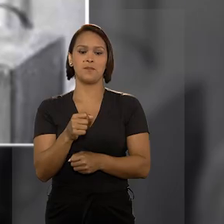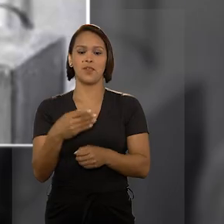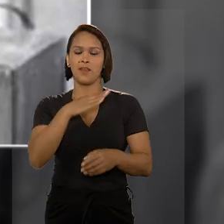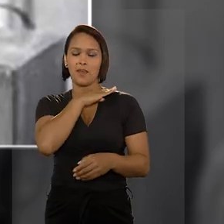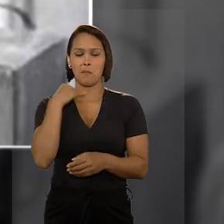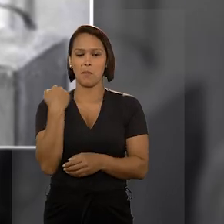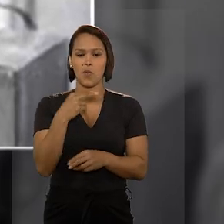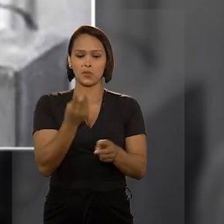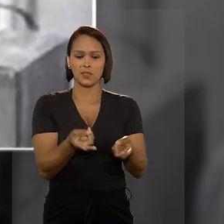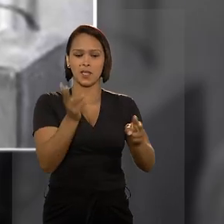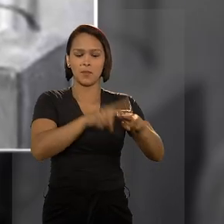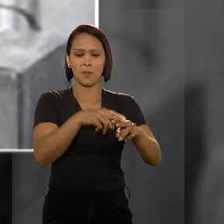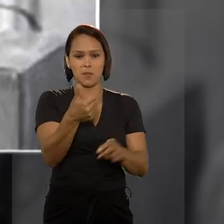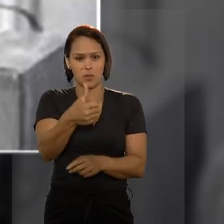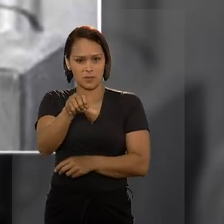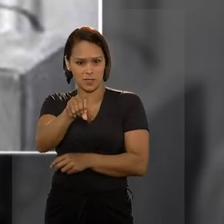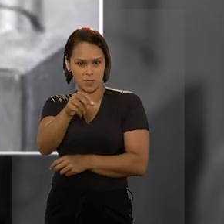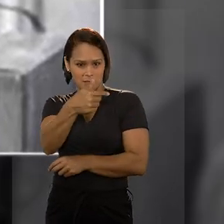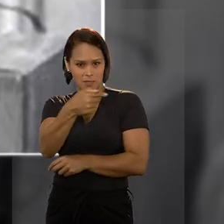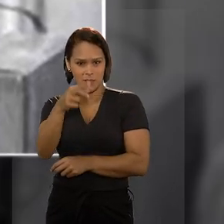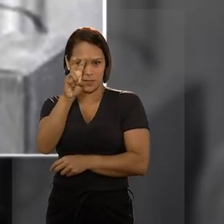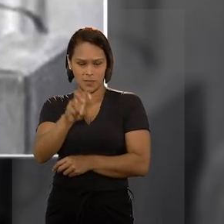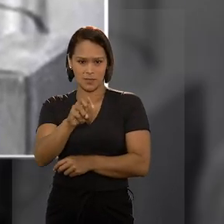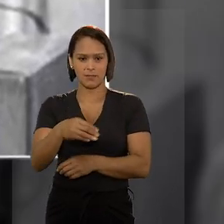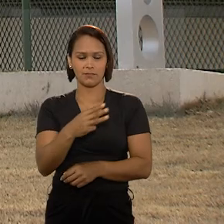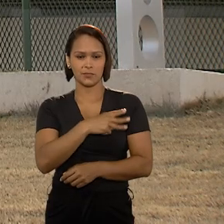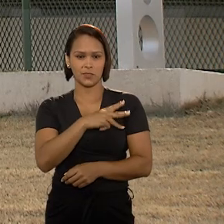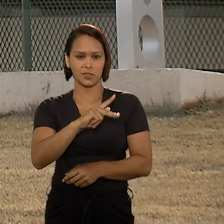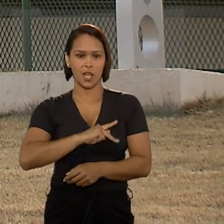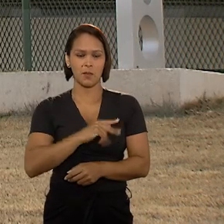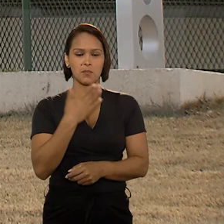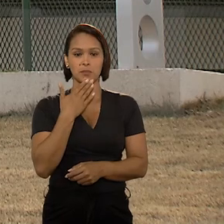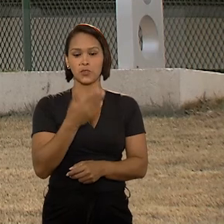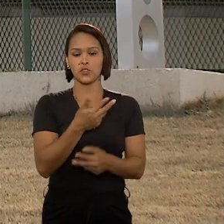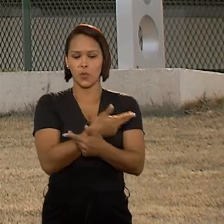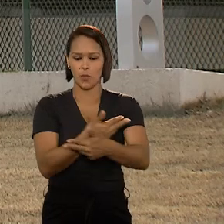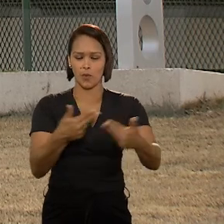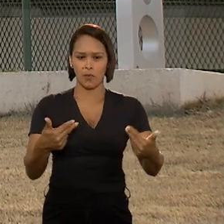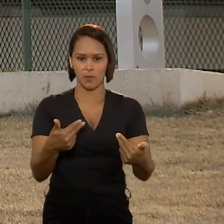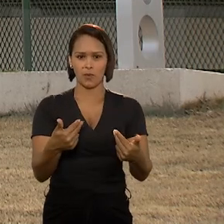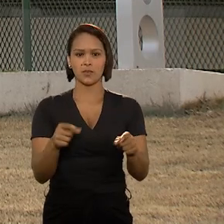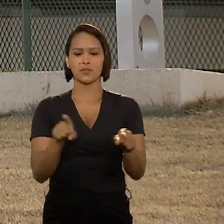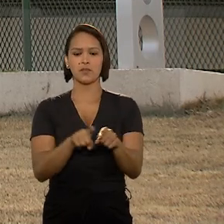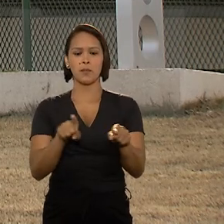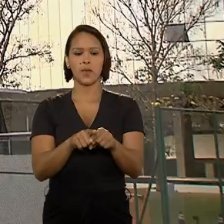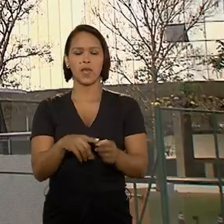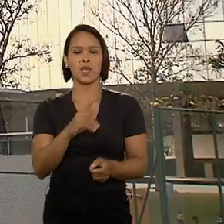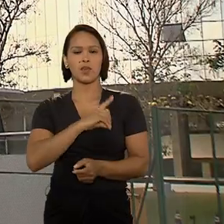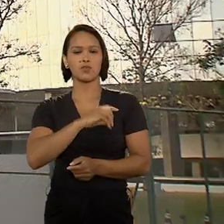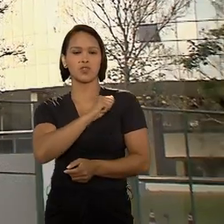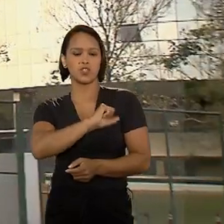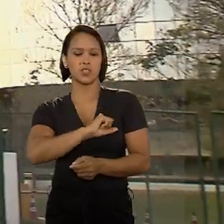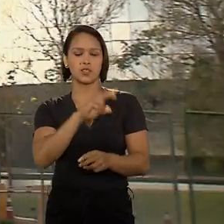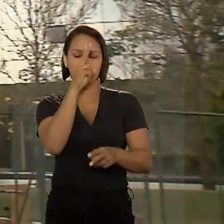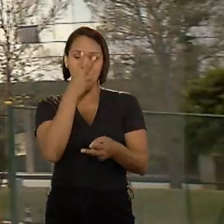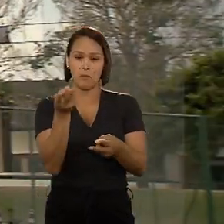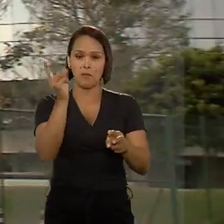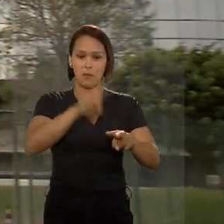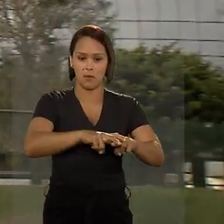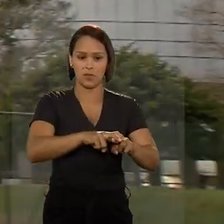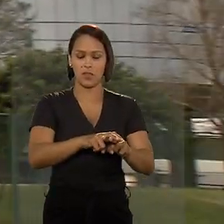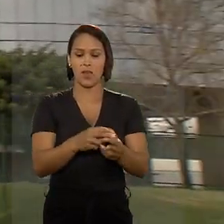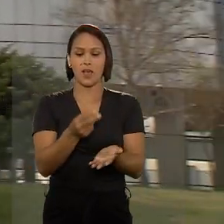Herzog, morto na prisão em 1975. O Ministério Público pediu, entre outras coisas, que os agentes sejam